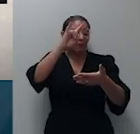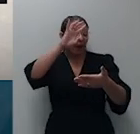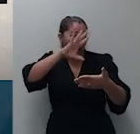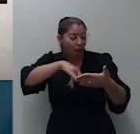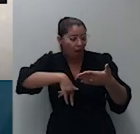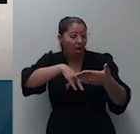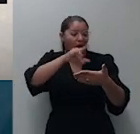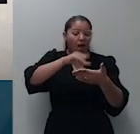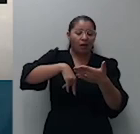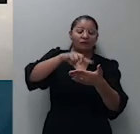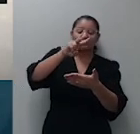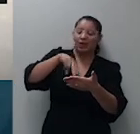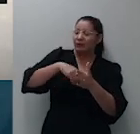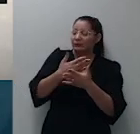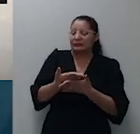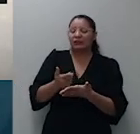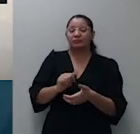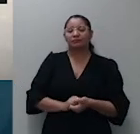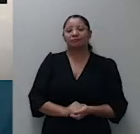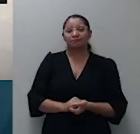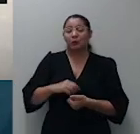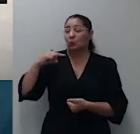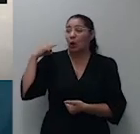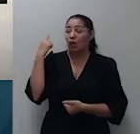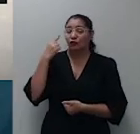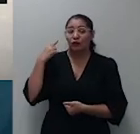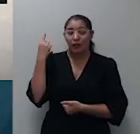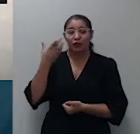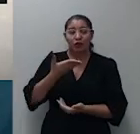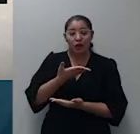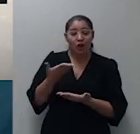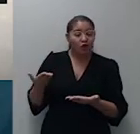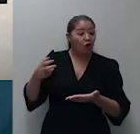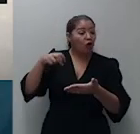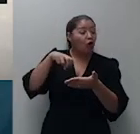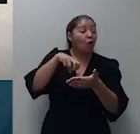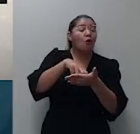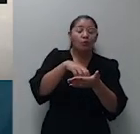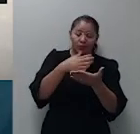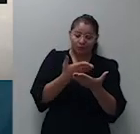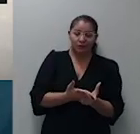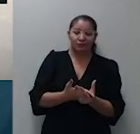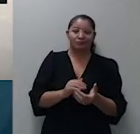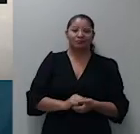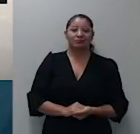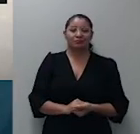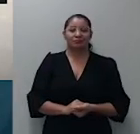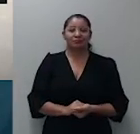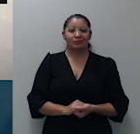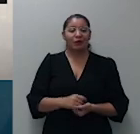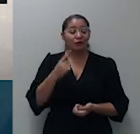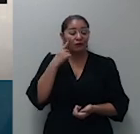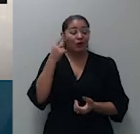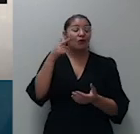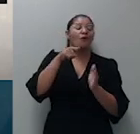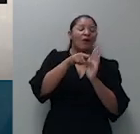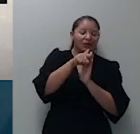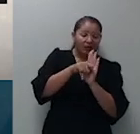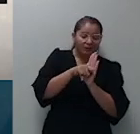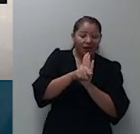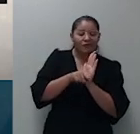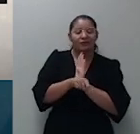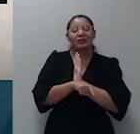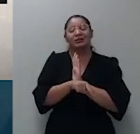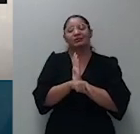peça de defesa, na ação impugnativa, foram efetivamente analisadas, levantadas, levantadas e